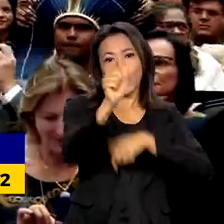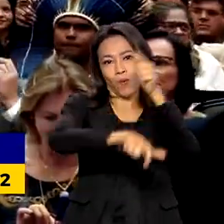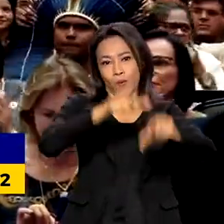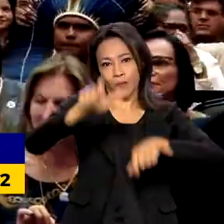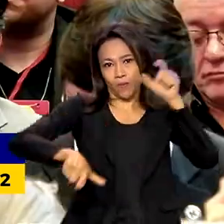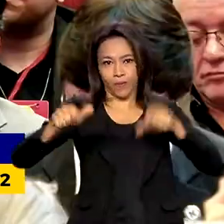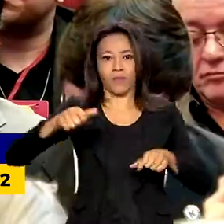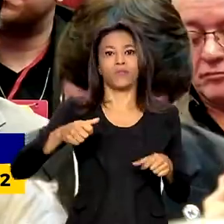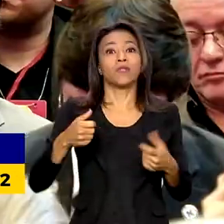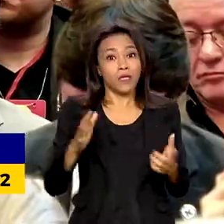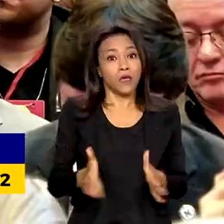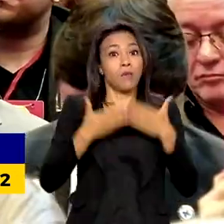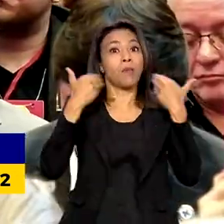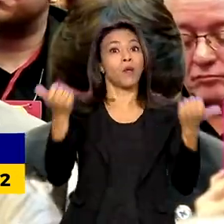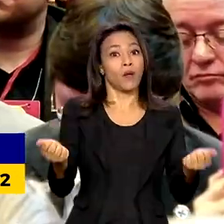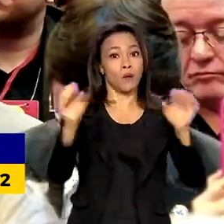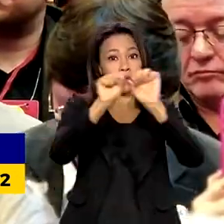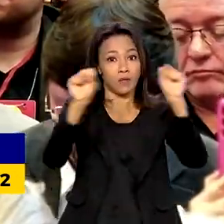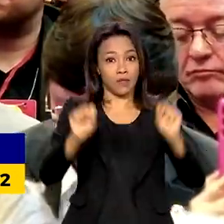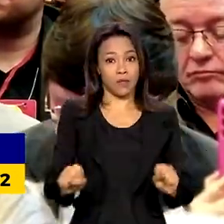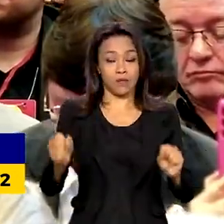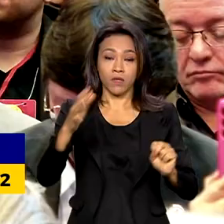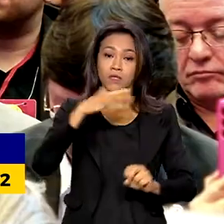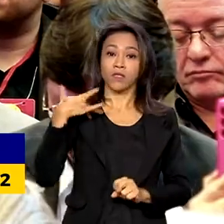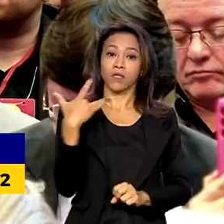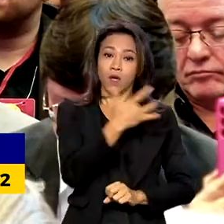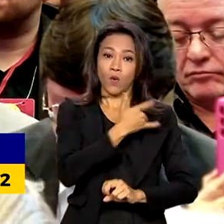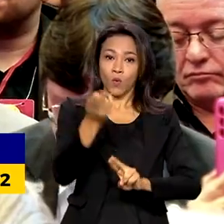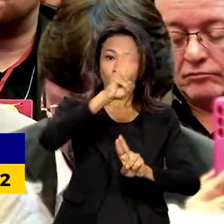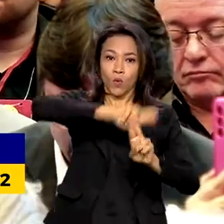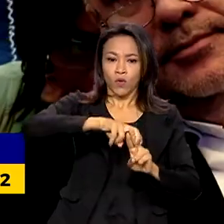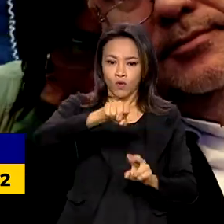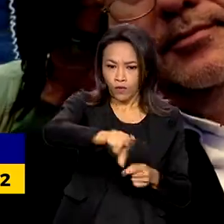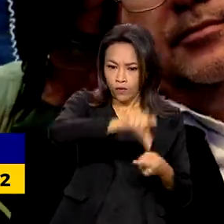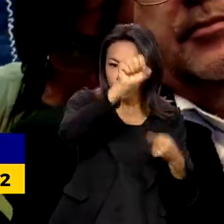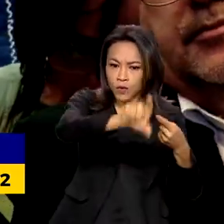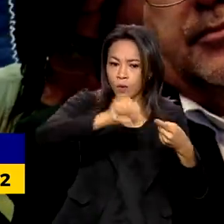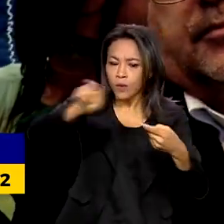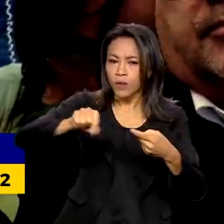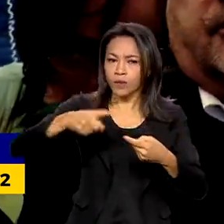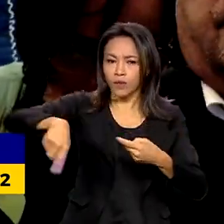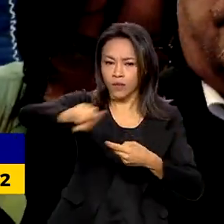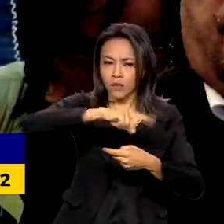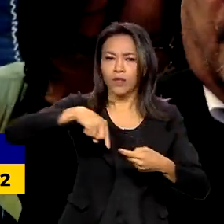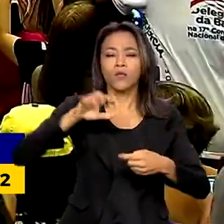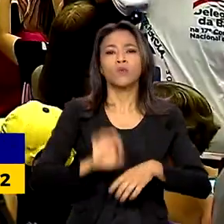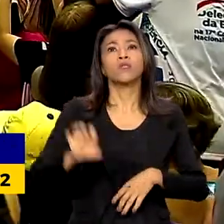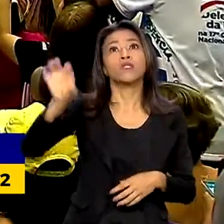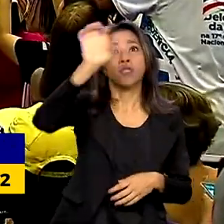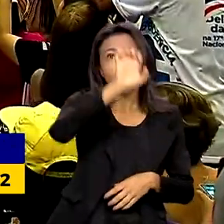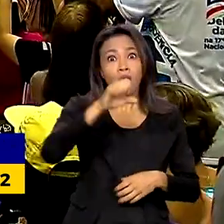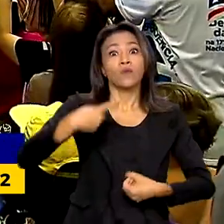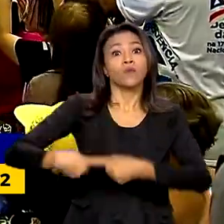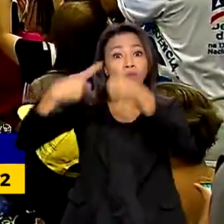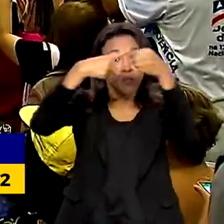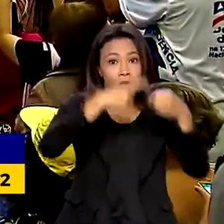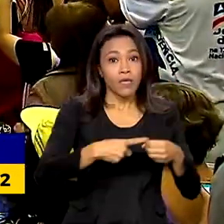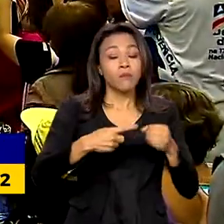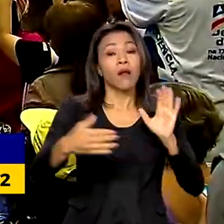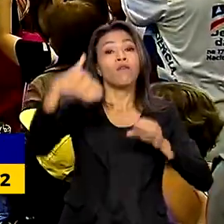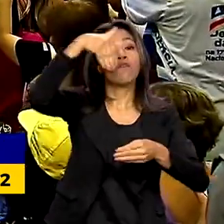saúde do país. São os delegados escolhidos em plenárias municipais e estaduais para votar